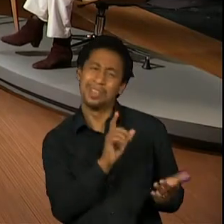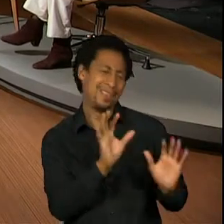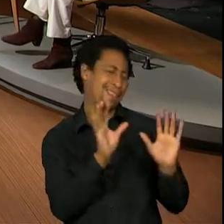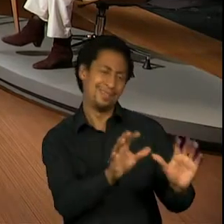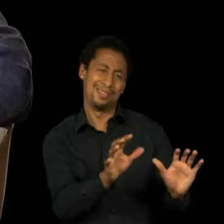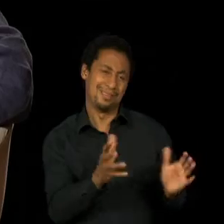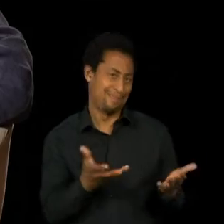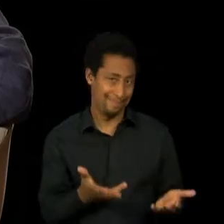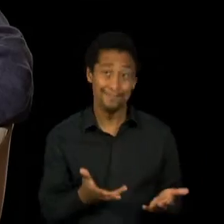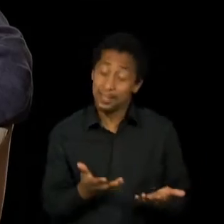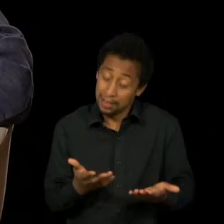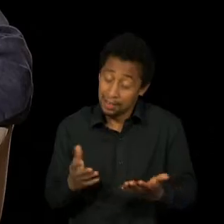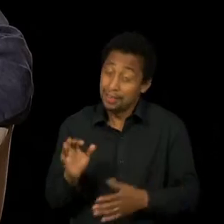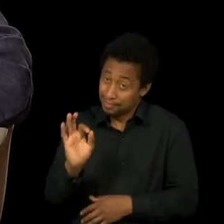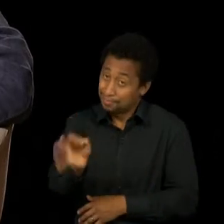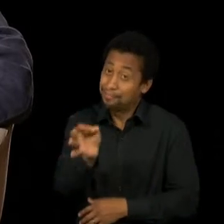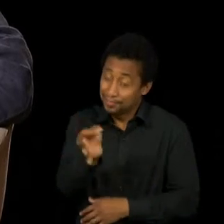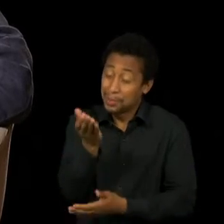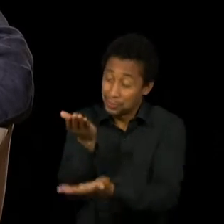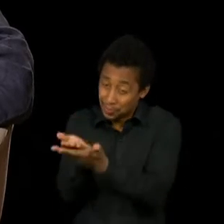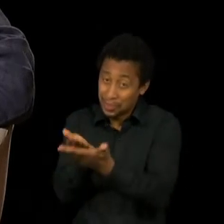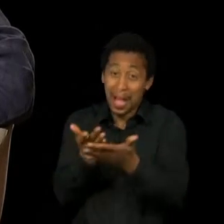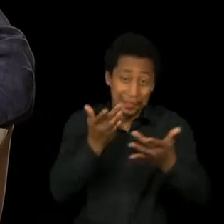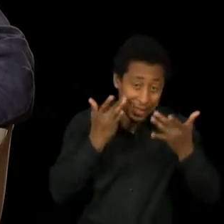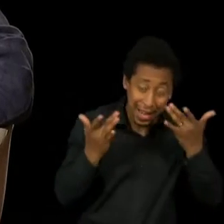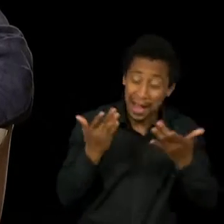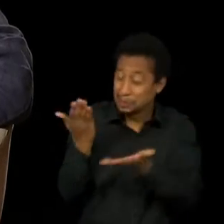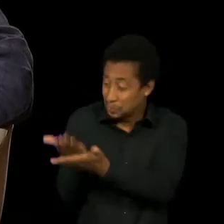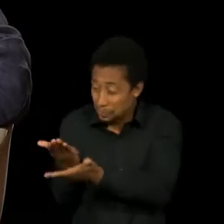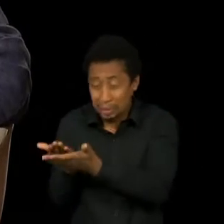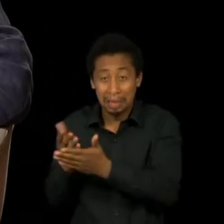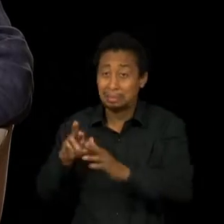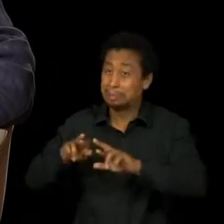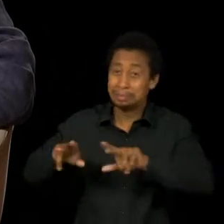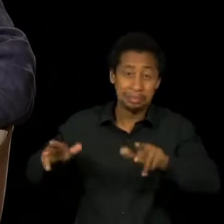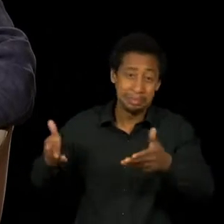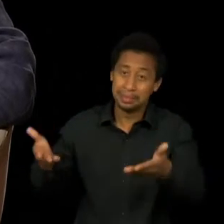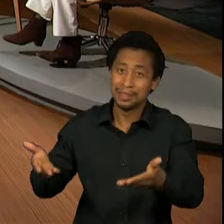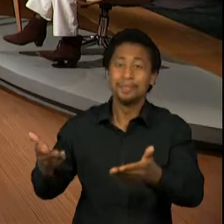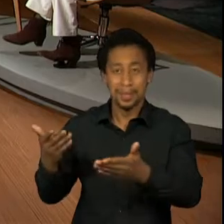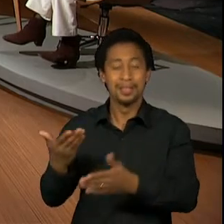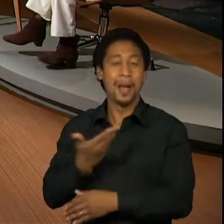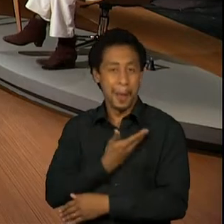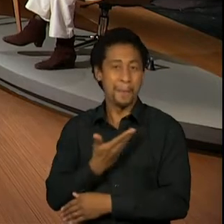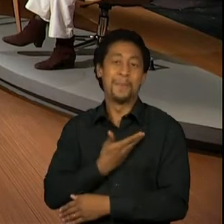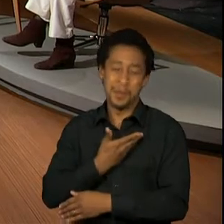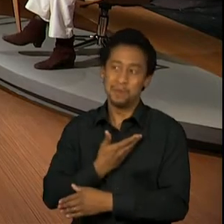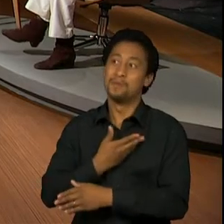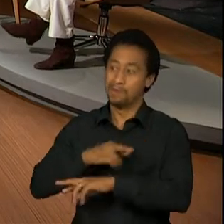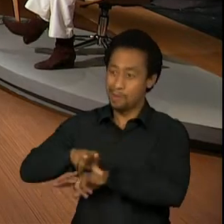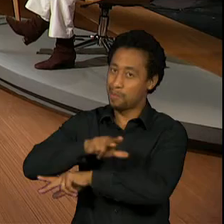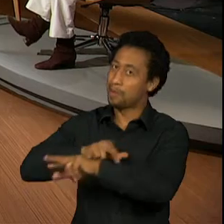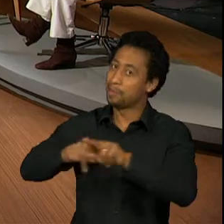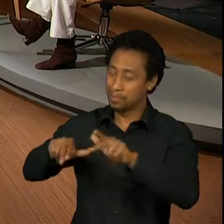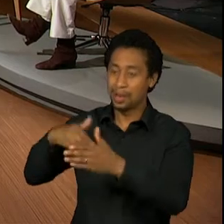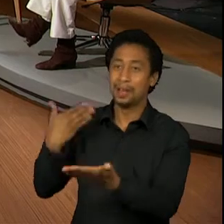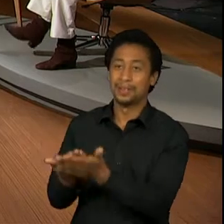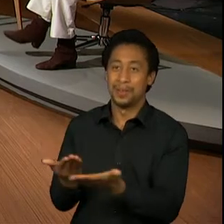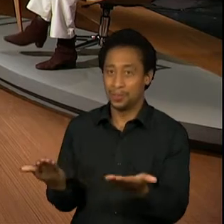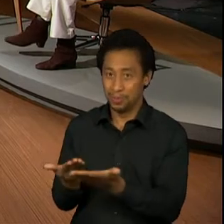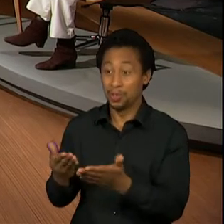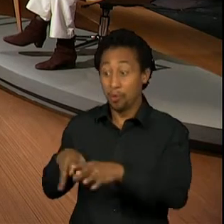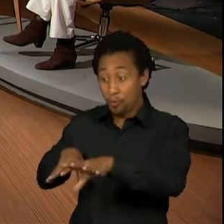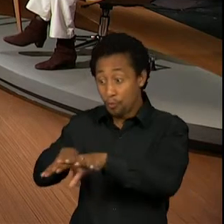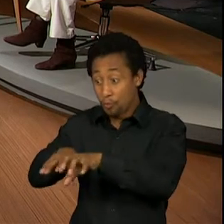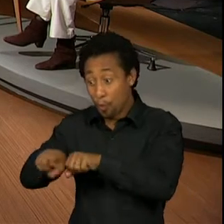Foi uma época muito legal e tenho amigos de lá. Não cheguei a terminar nenhuma delas, mas fui